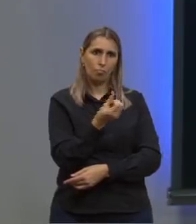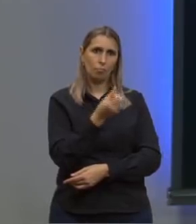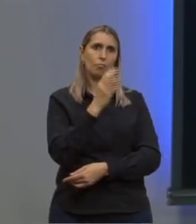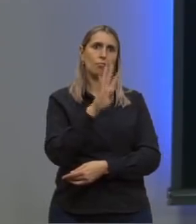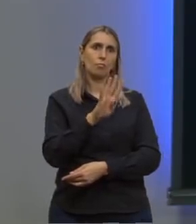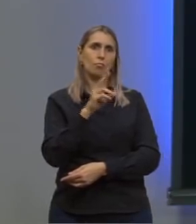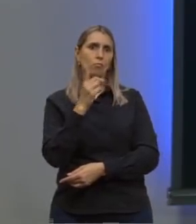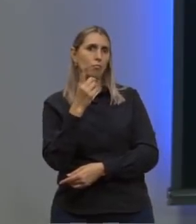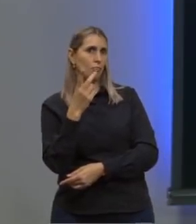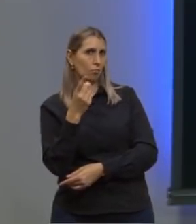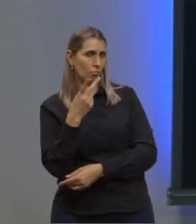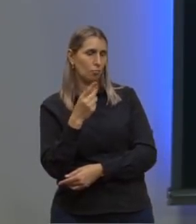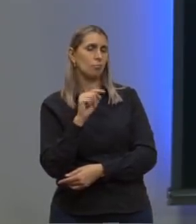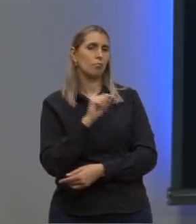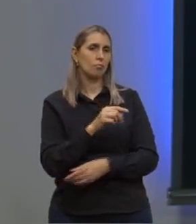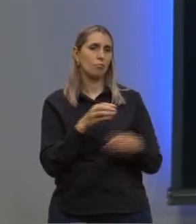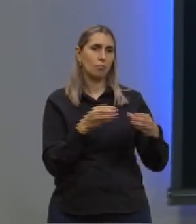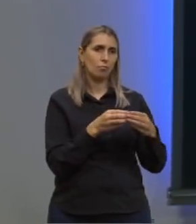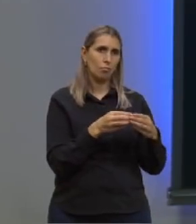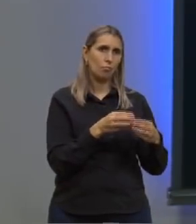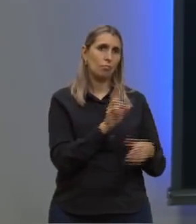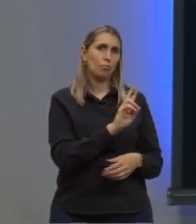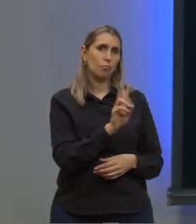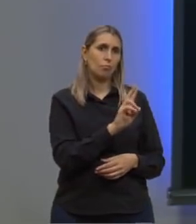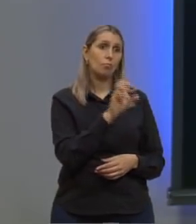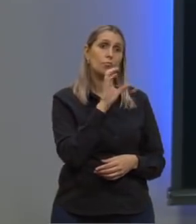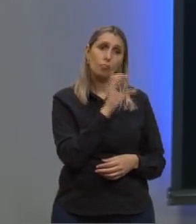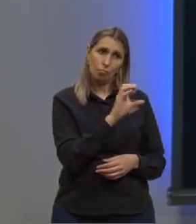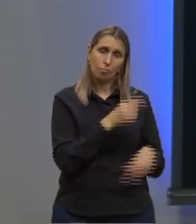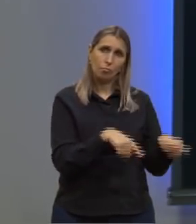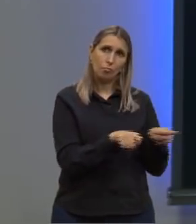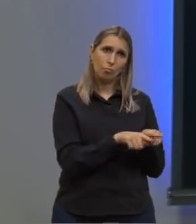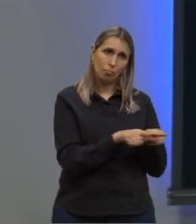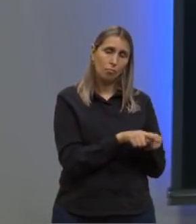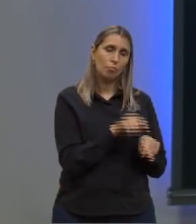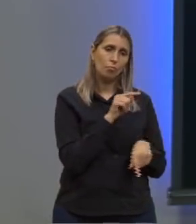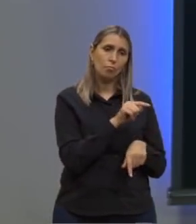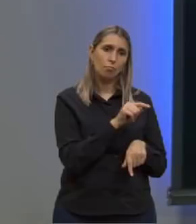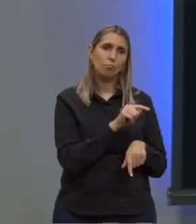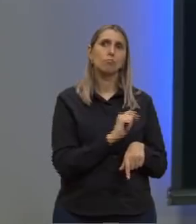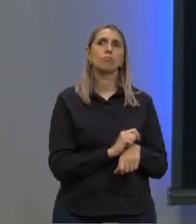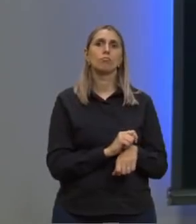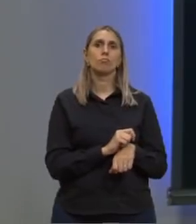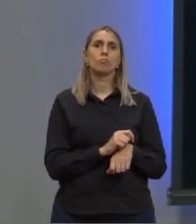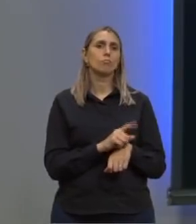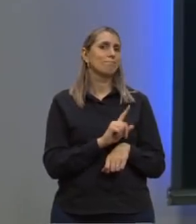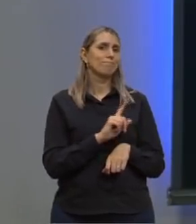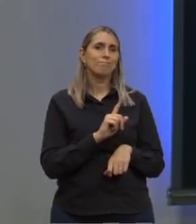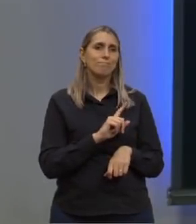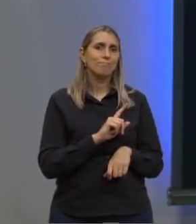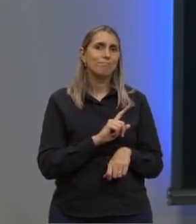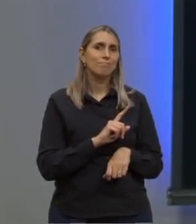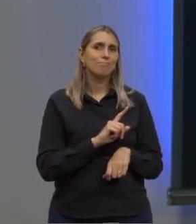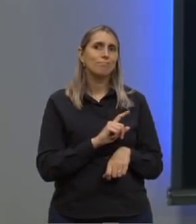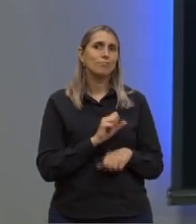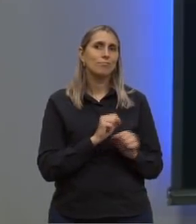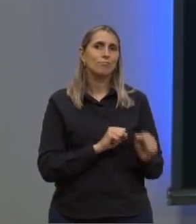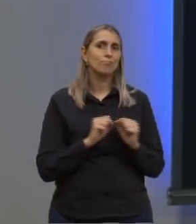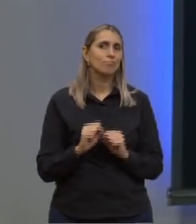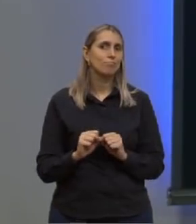B12 e as vitaminas C. Por isso que tem aquela velha história, não adianta também a gente,